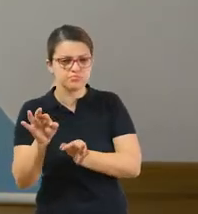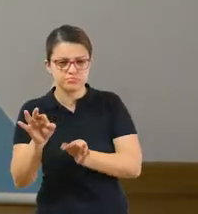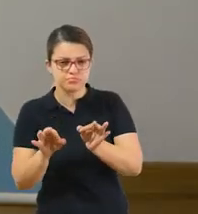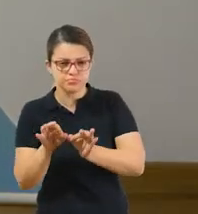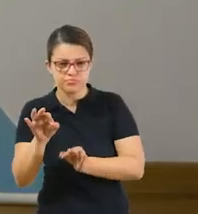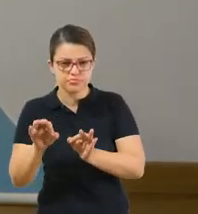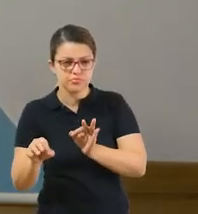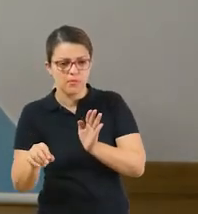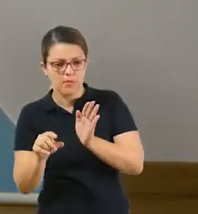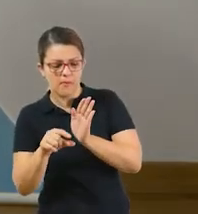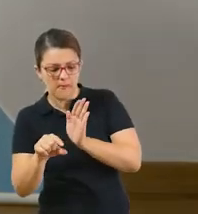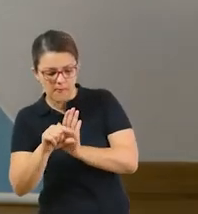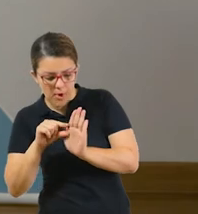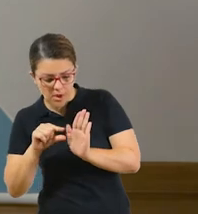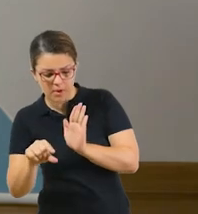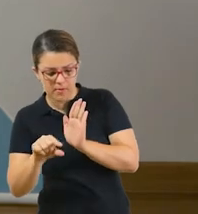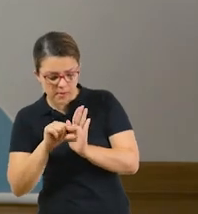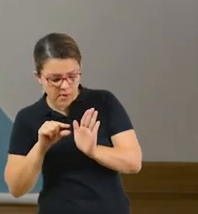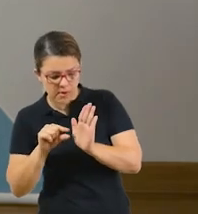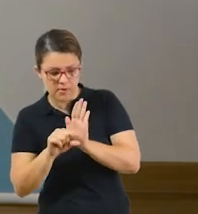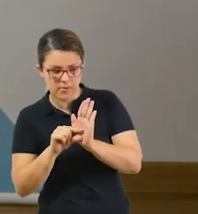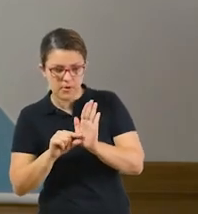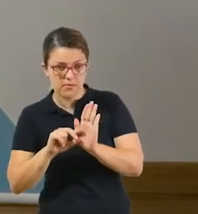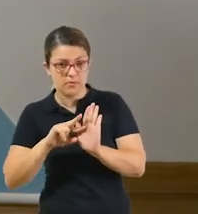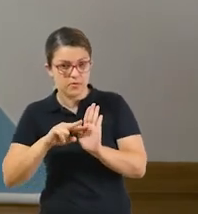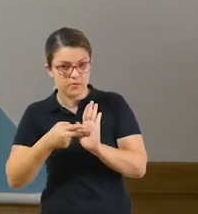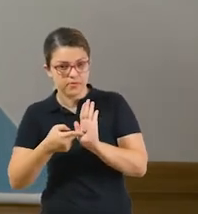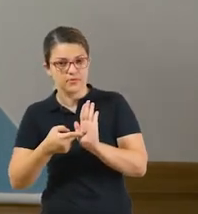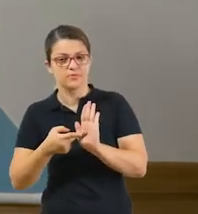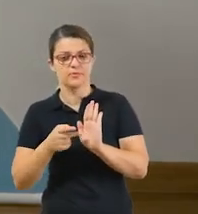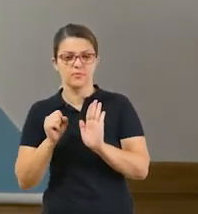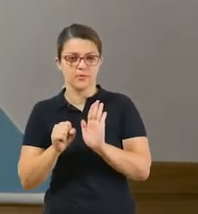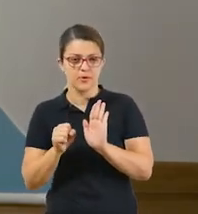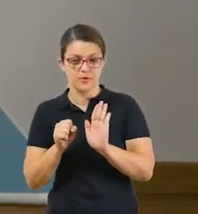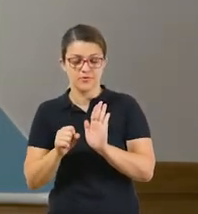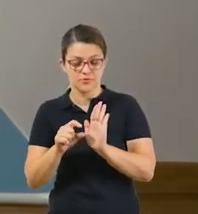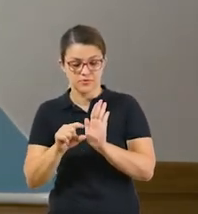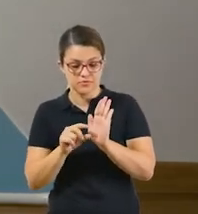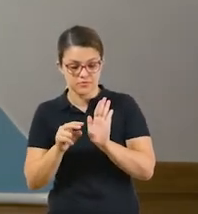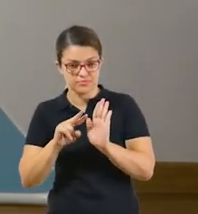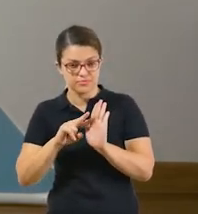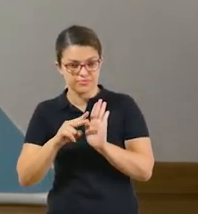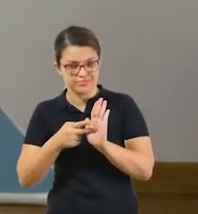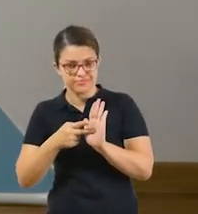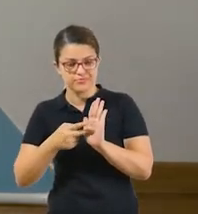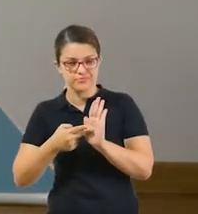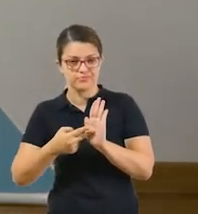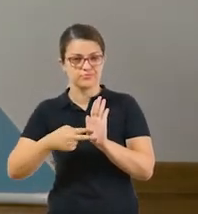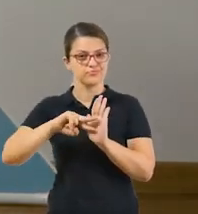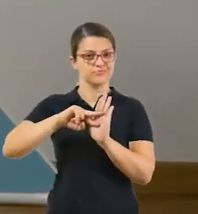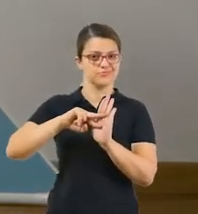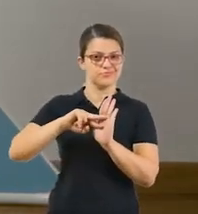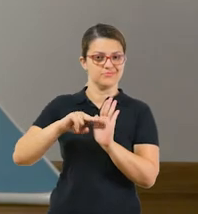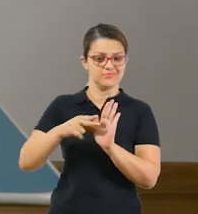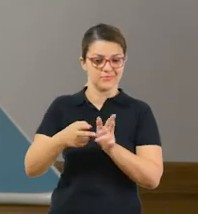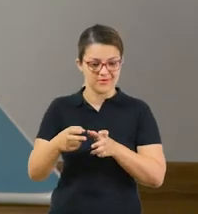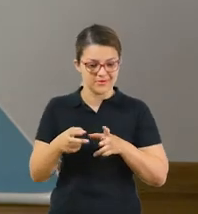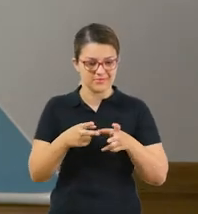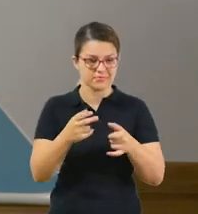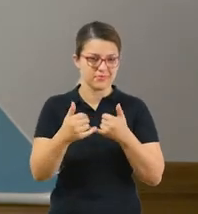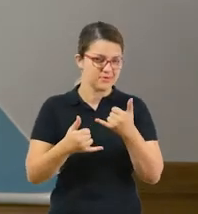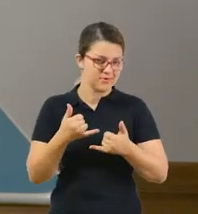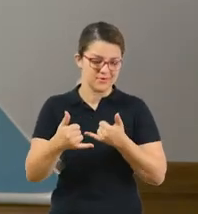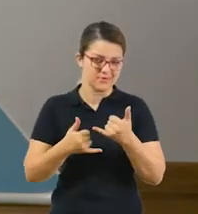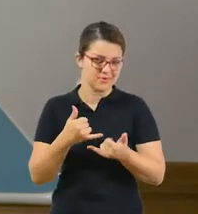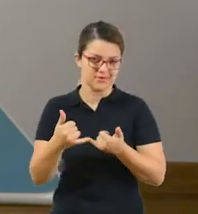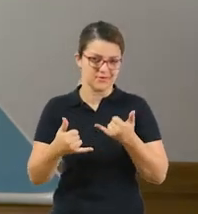o primeiro verso, né? Aí você inverte, aí você pode também ler do jeito que está, para ver se você